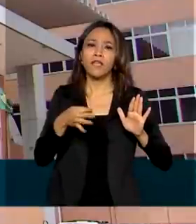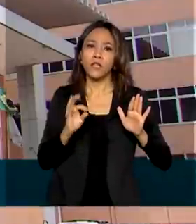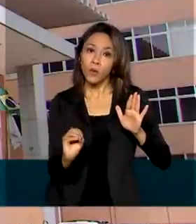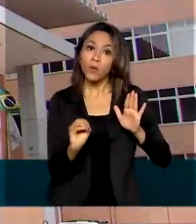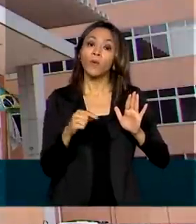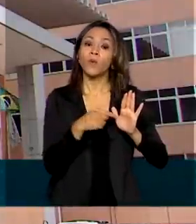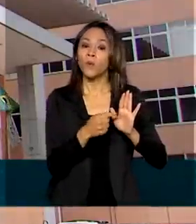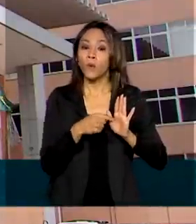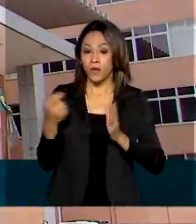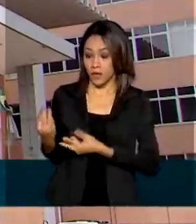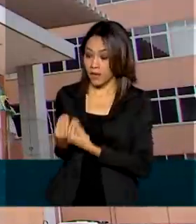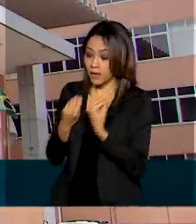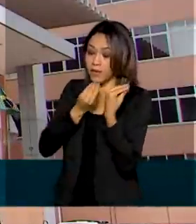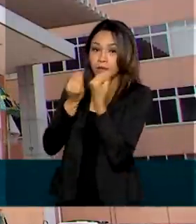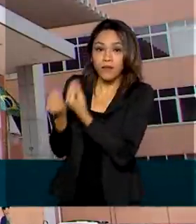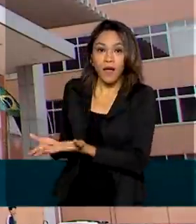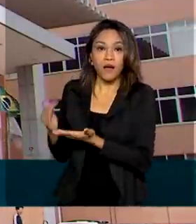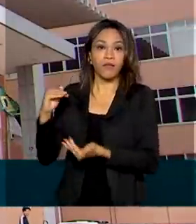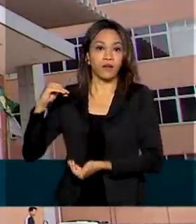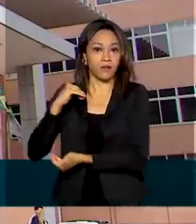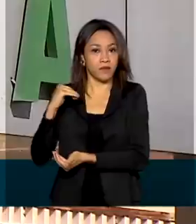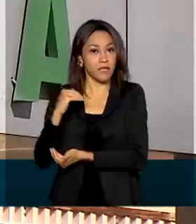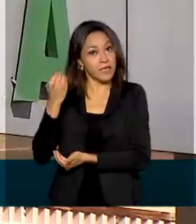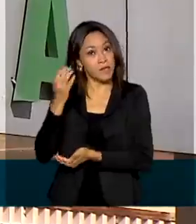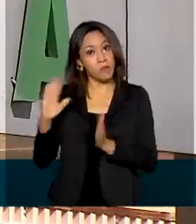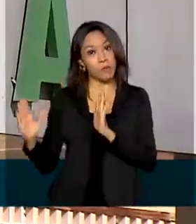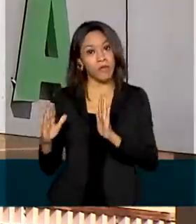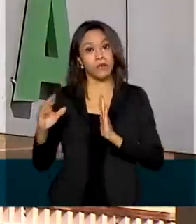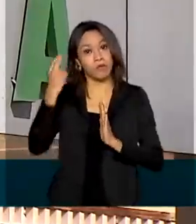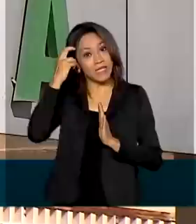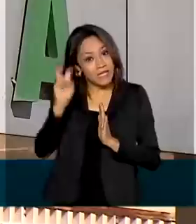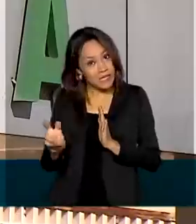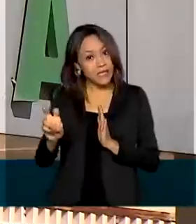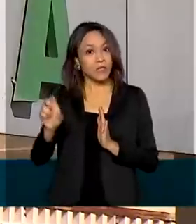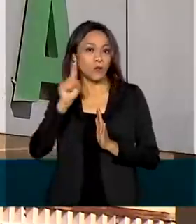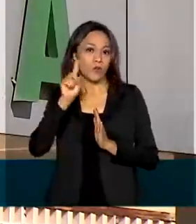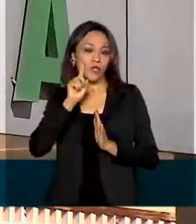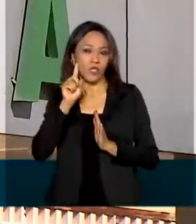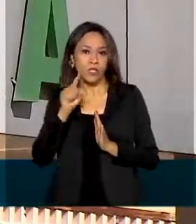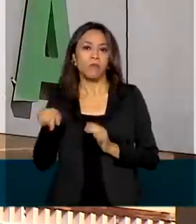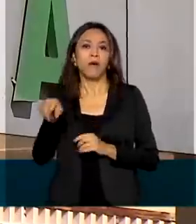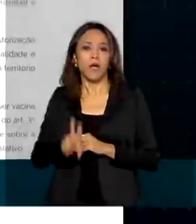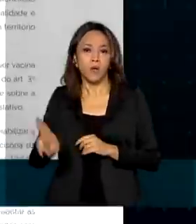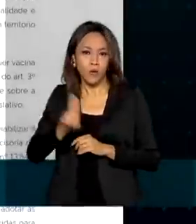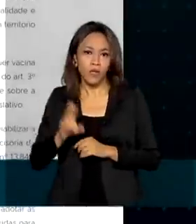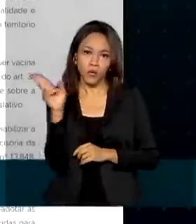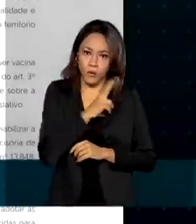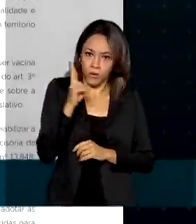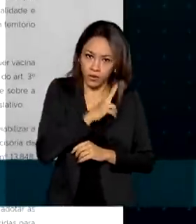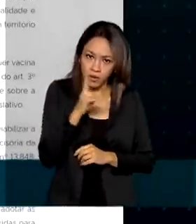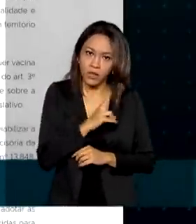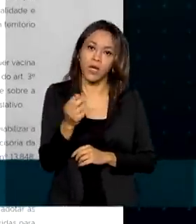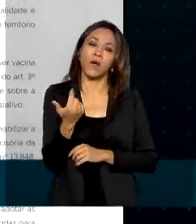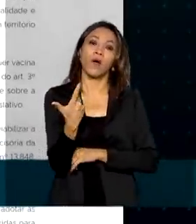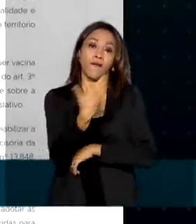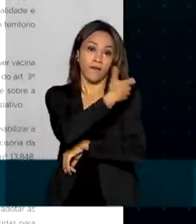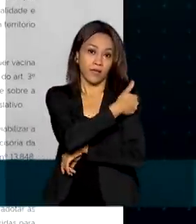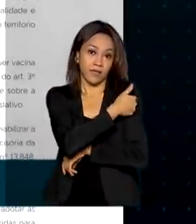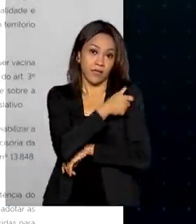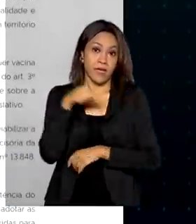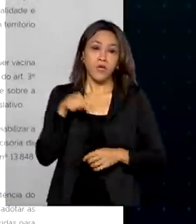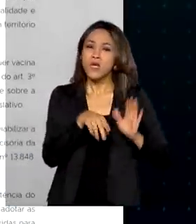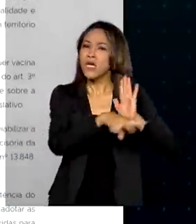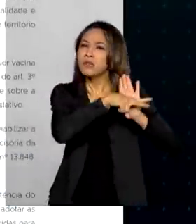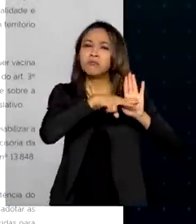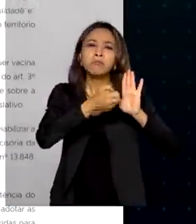Nacional de Vigilância Sanitária cinco dias para autorizar o uso emergencial de vacinas. Na justificativa do veto,